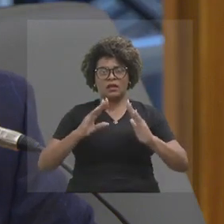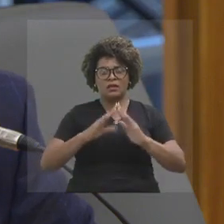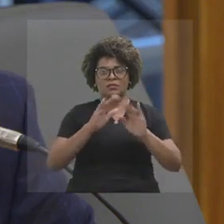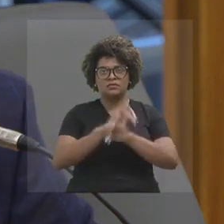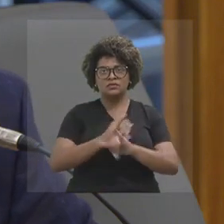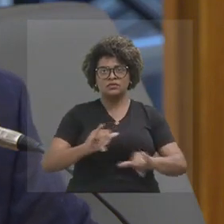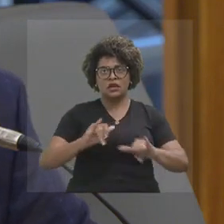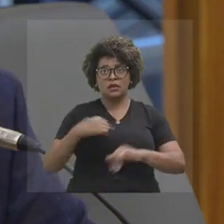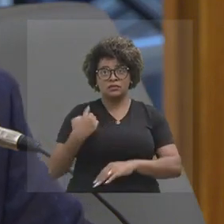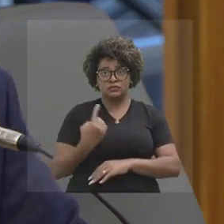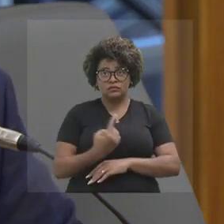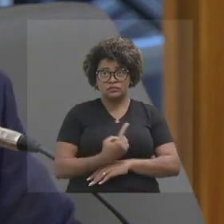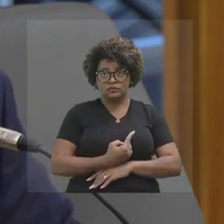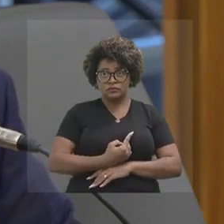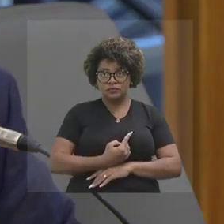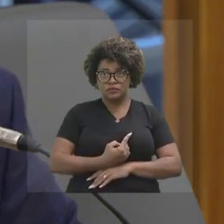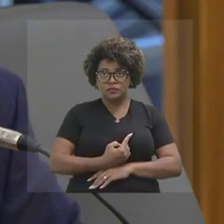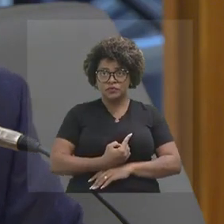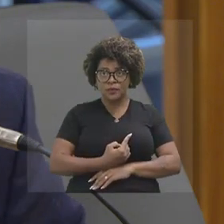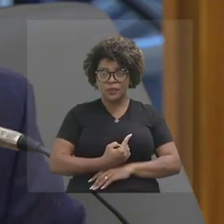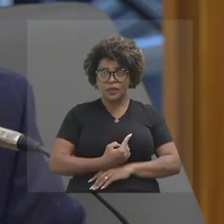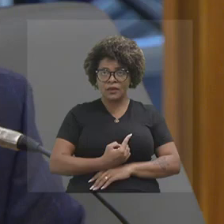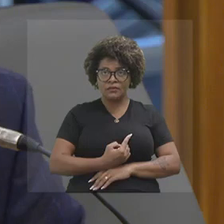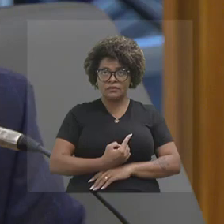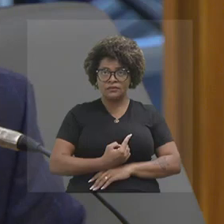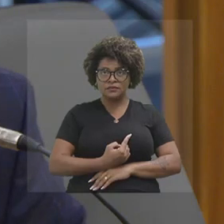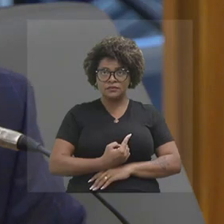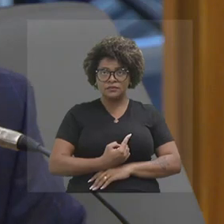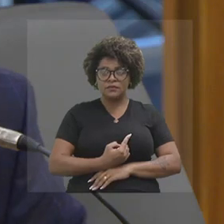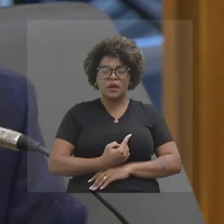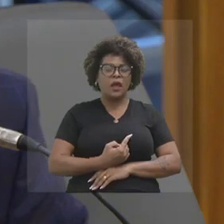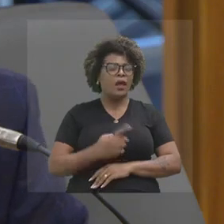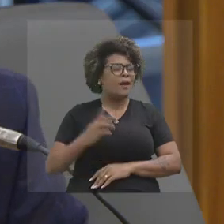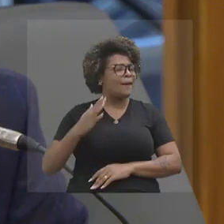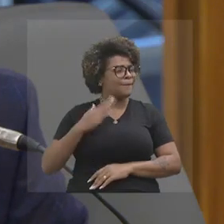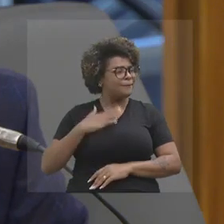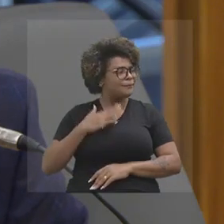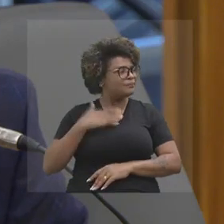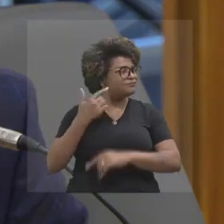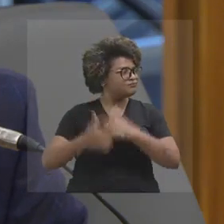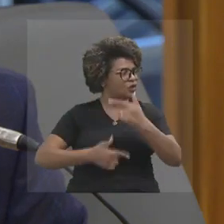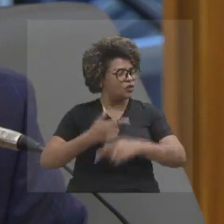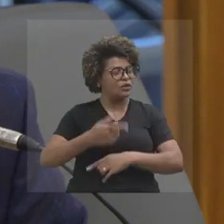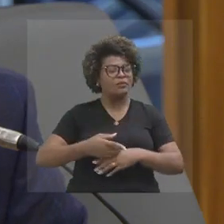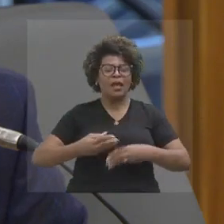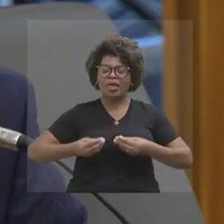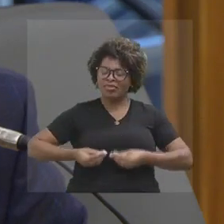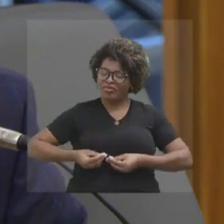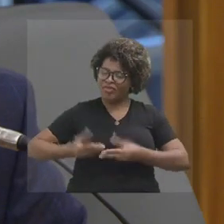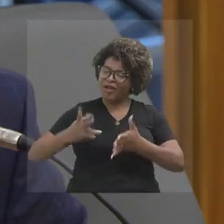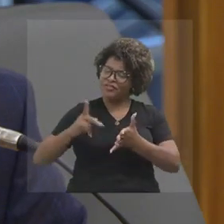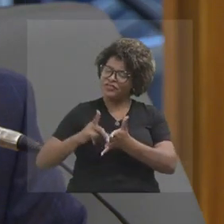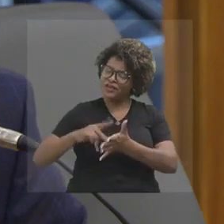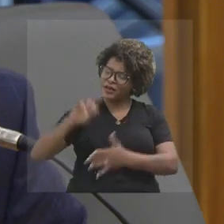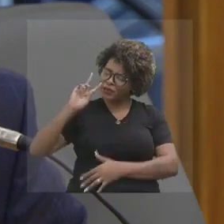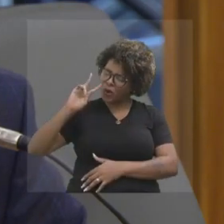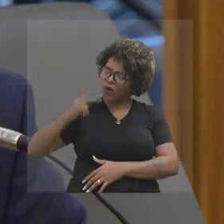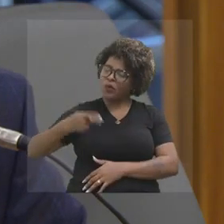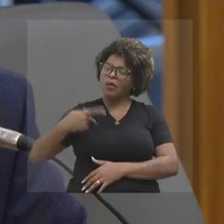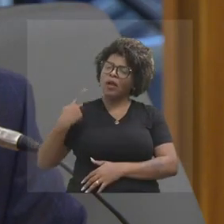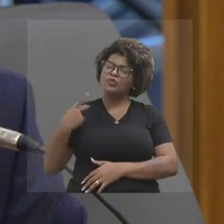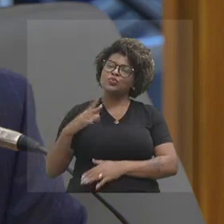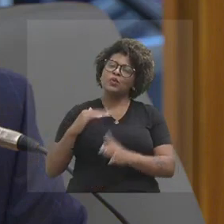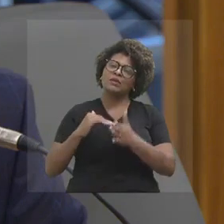estamos, o nosso mandato dá todo o aval e todo o reconhecimento ao que a sua secretaria vai estar fazendo.